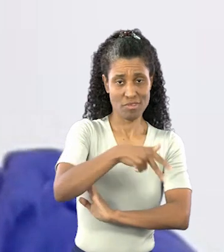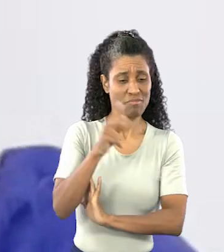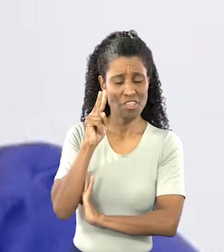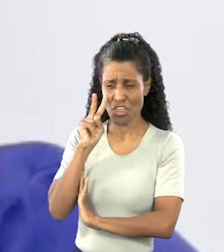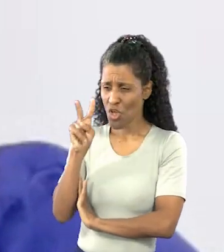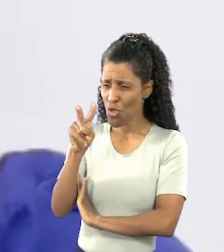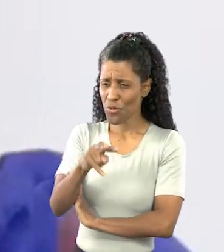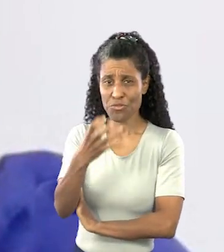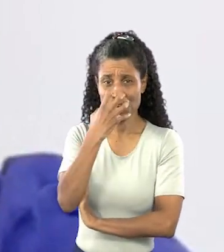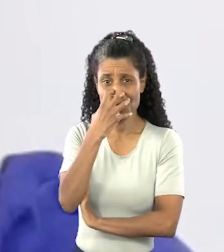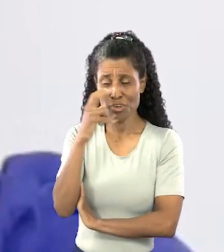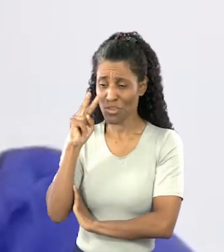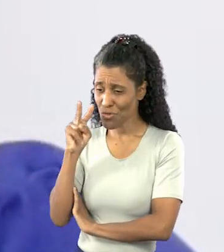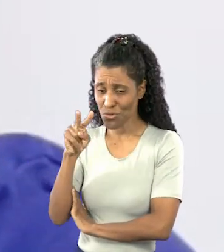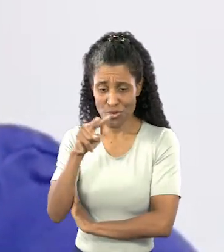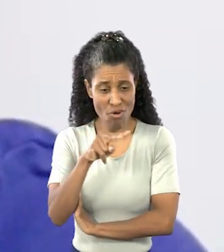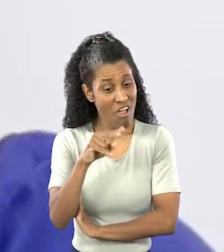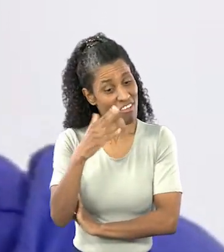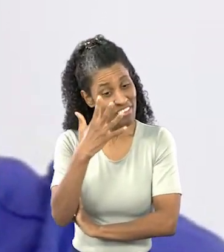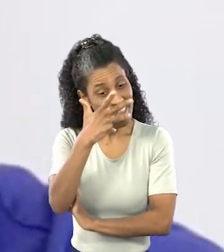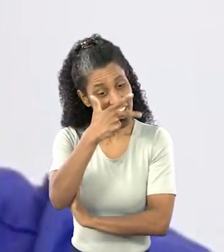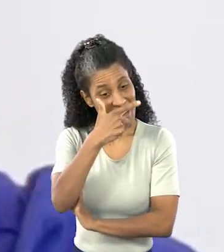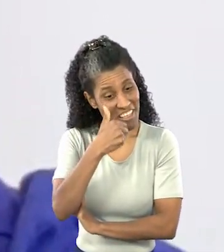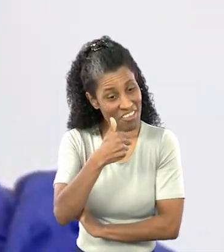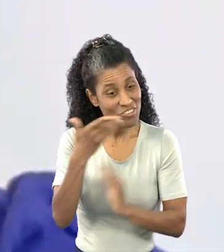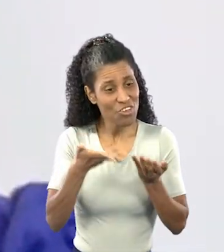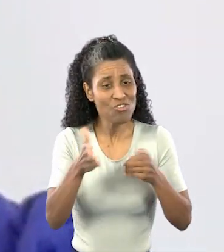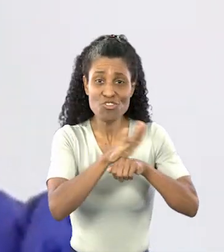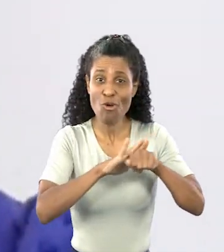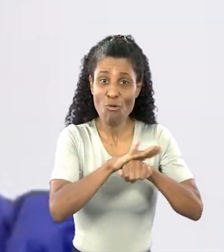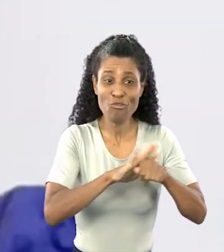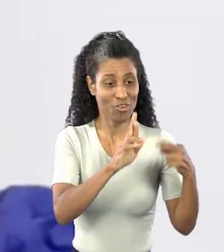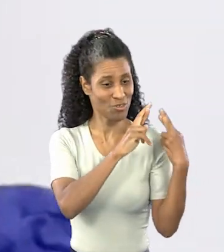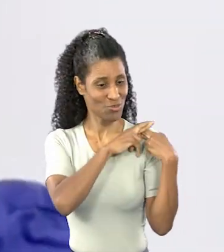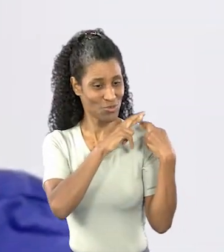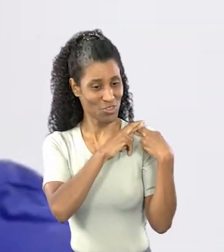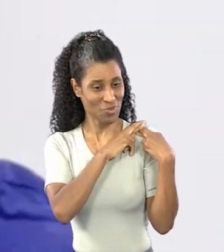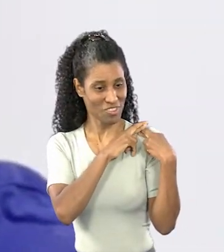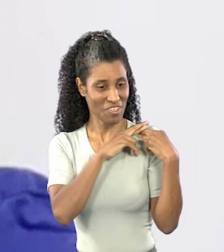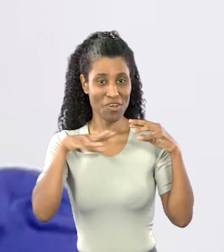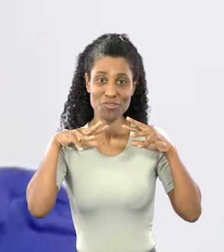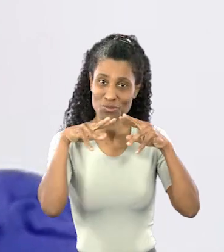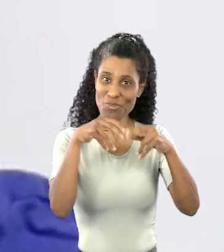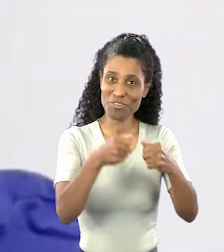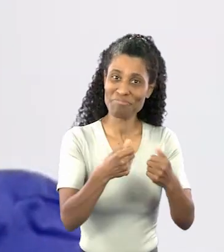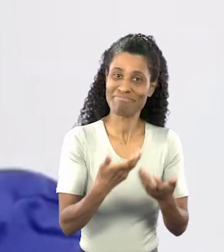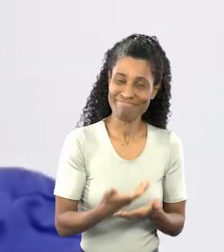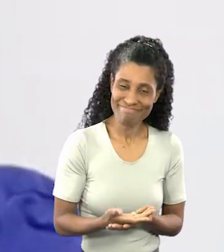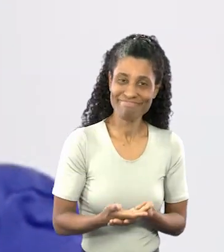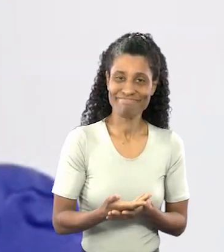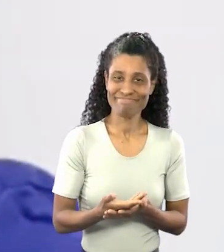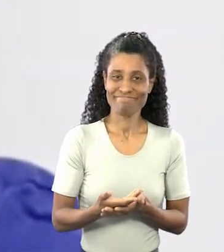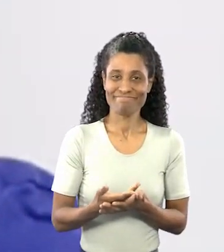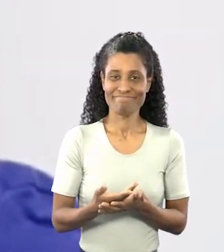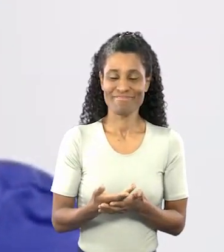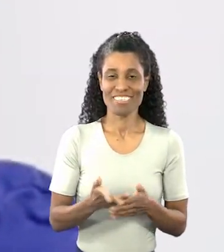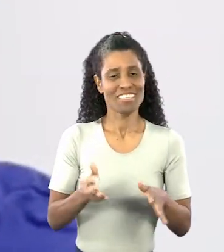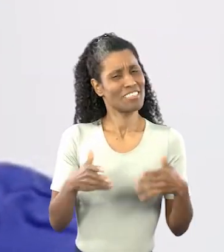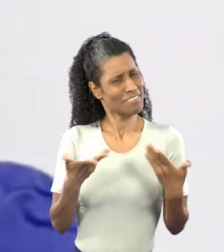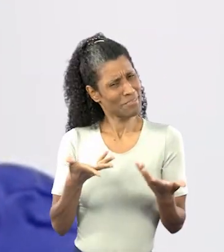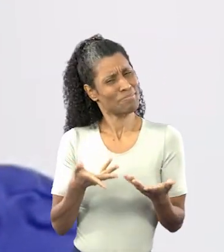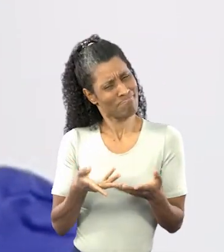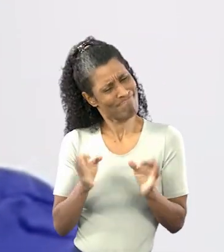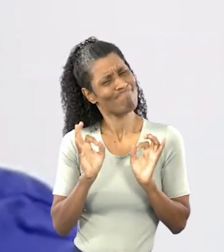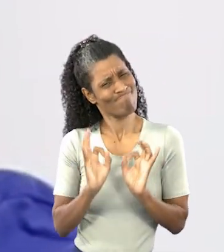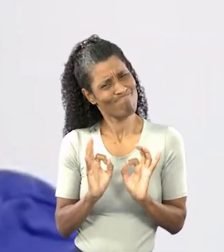passo um cachorrinho e já acho bonitinho, já puxo conversa com uma pessoa, com um dono do pet. Então,